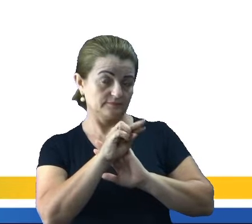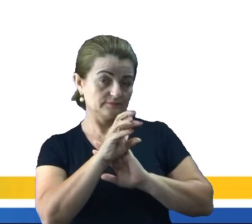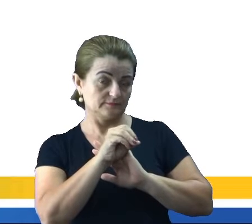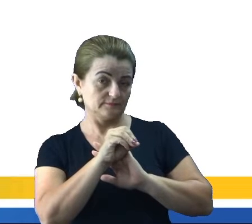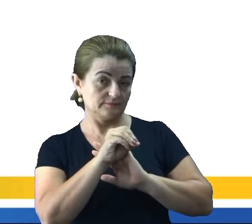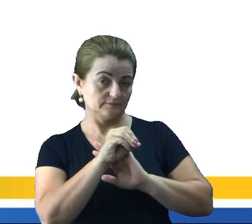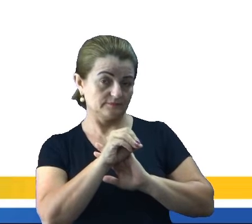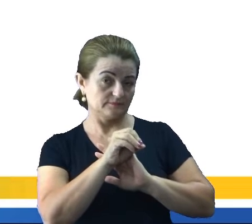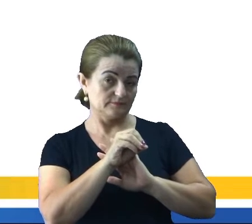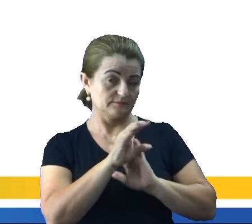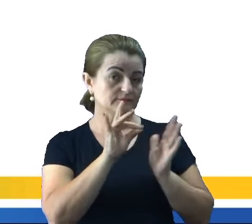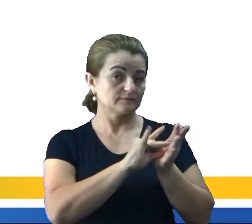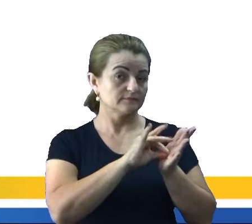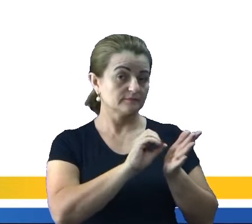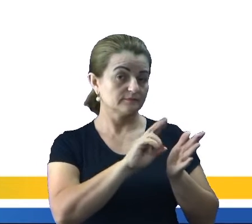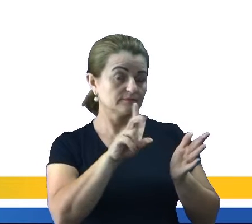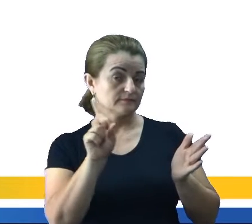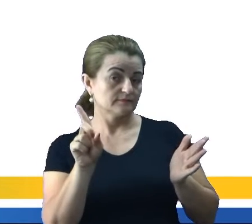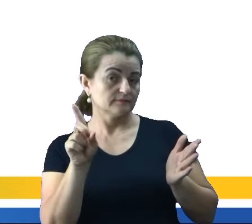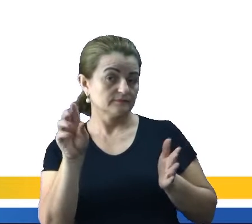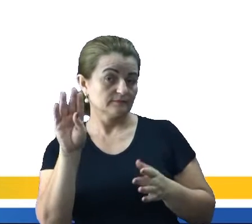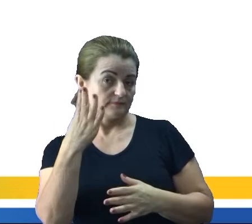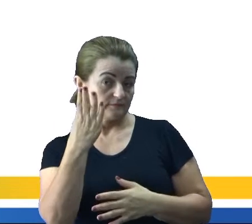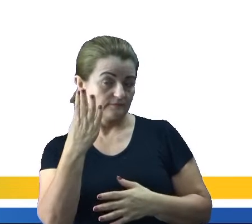Verdadeira ou falsa essa afirmação?